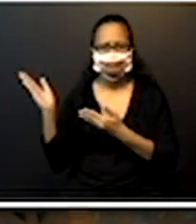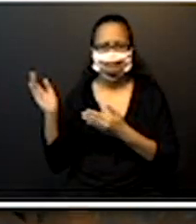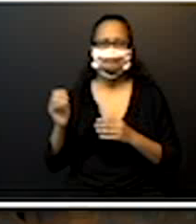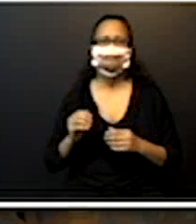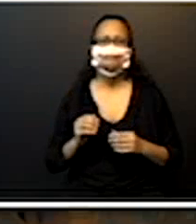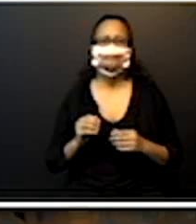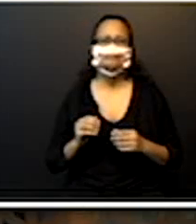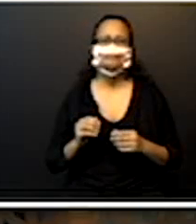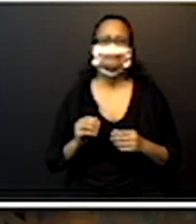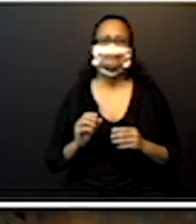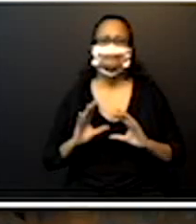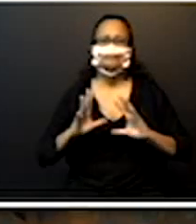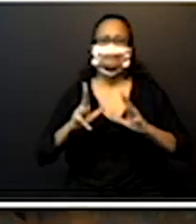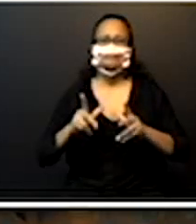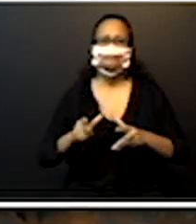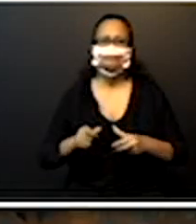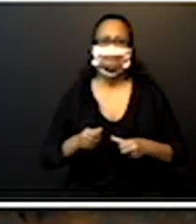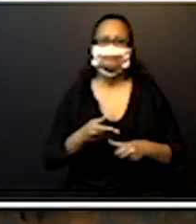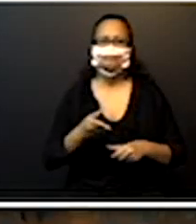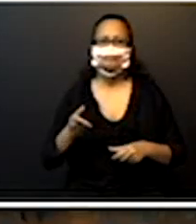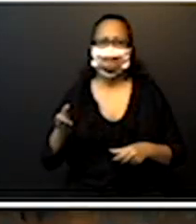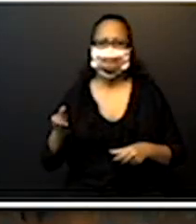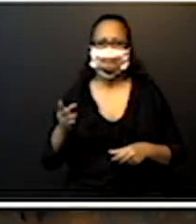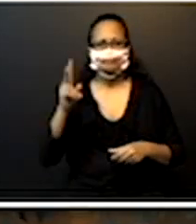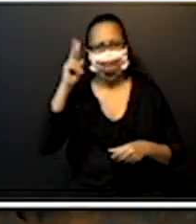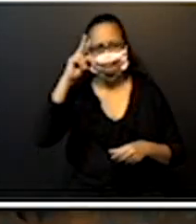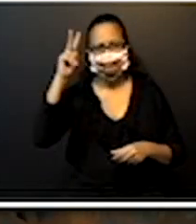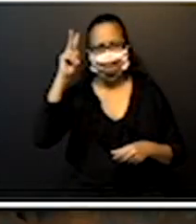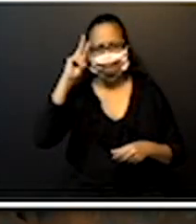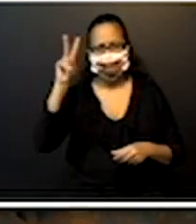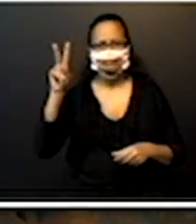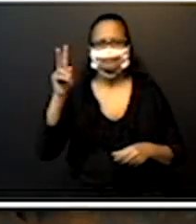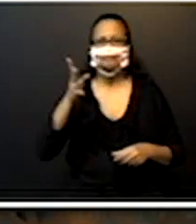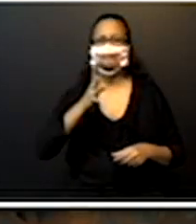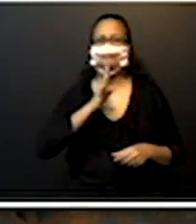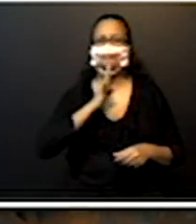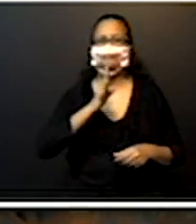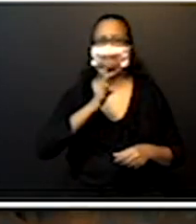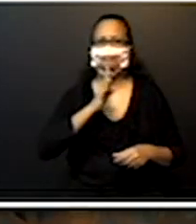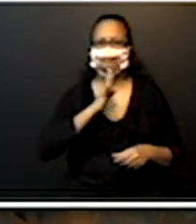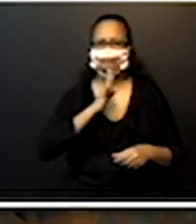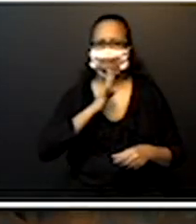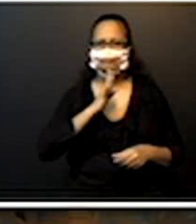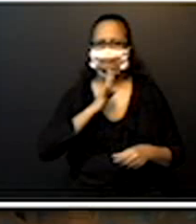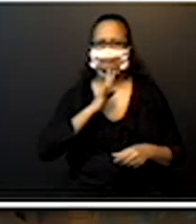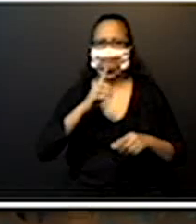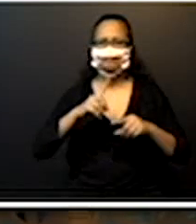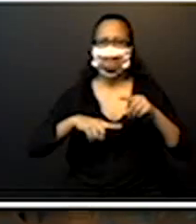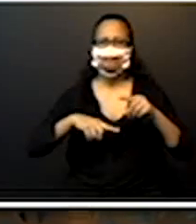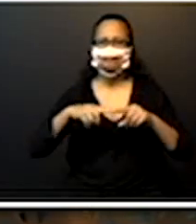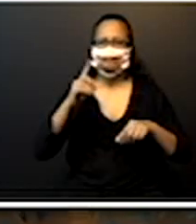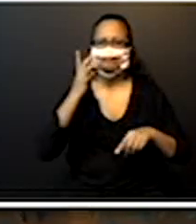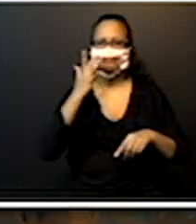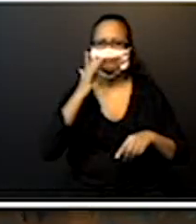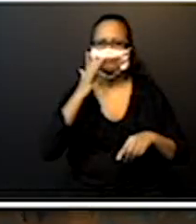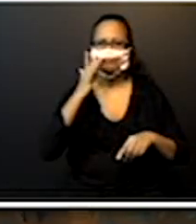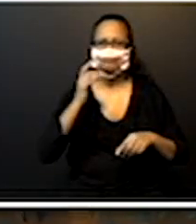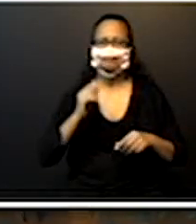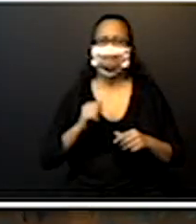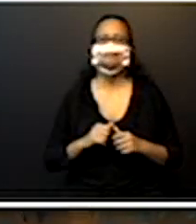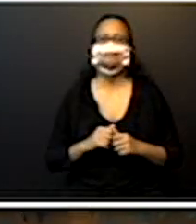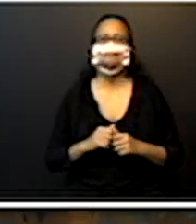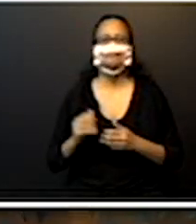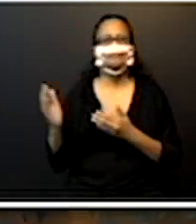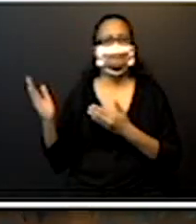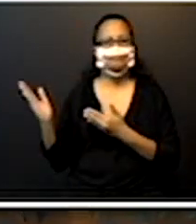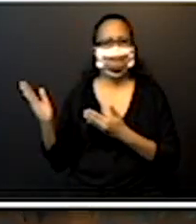mundo lembra e conhece o famoso material dourado, não é? Todo